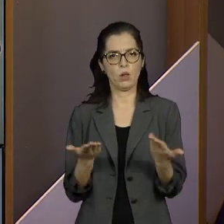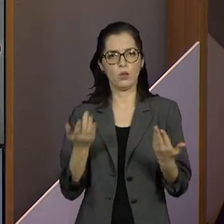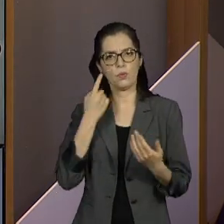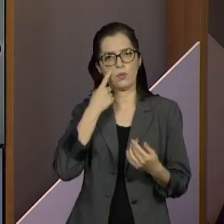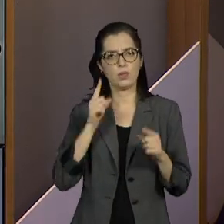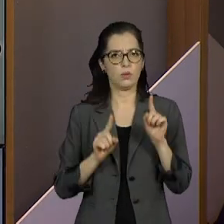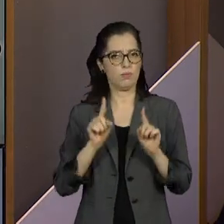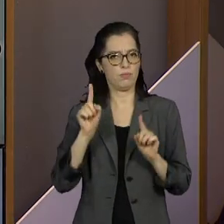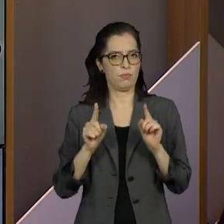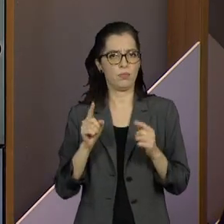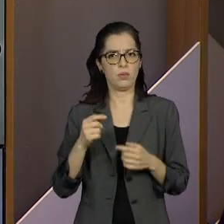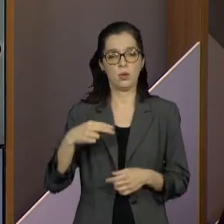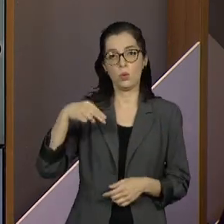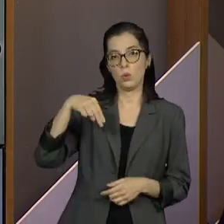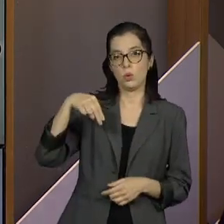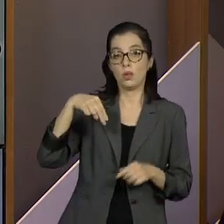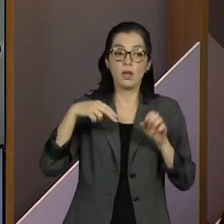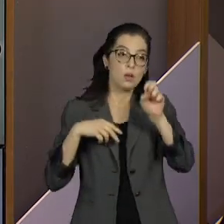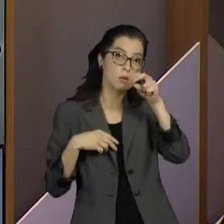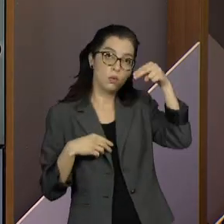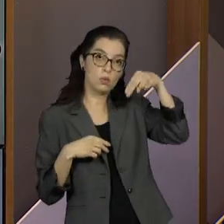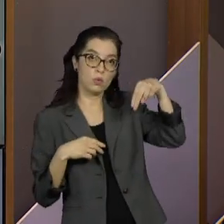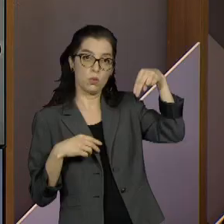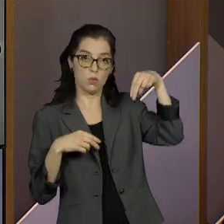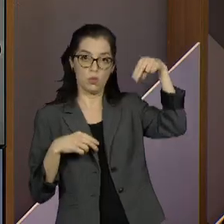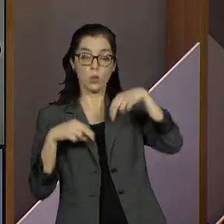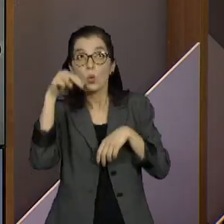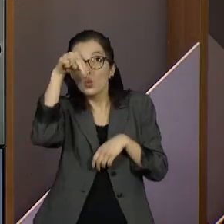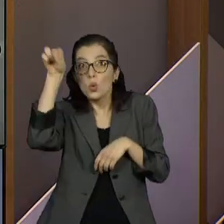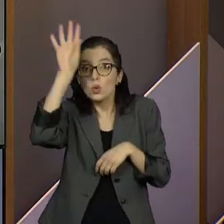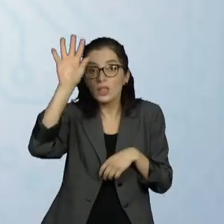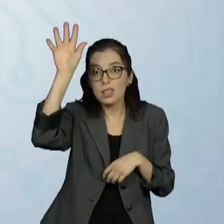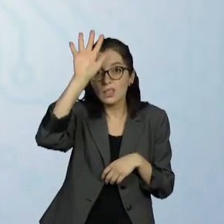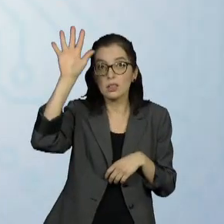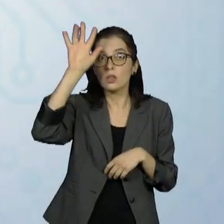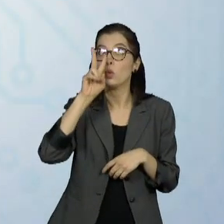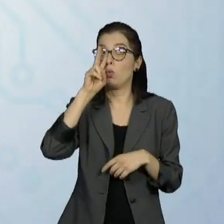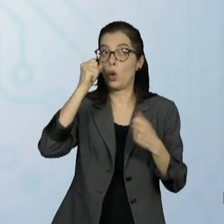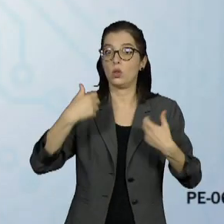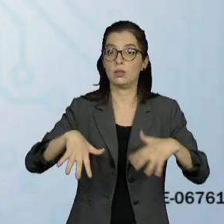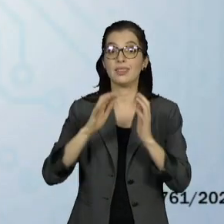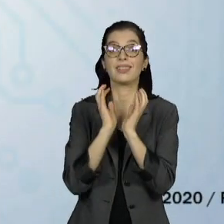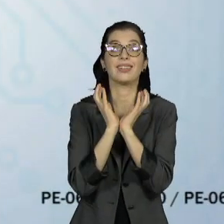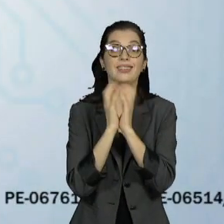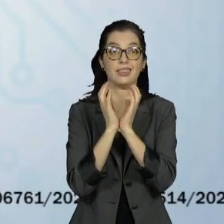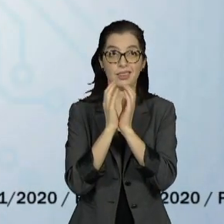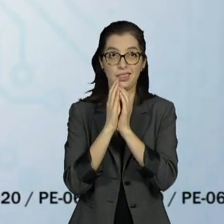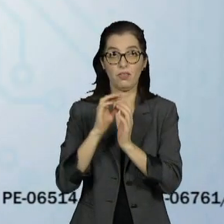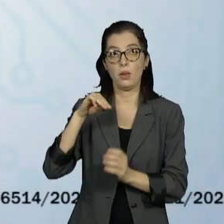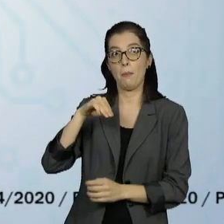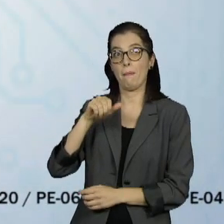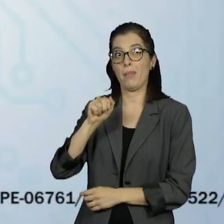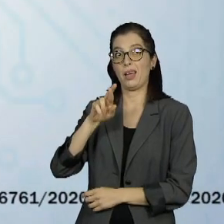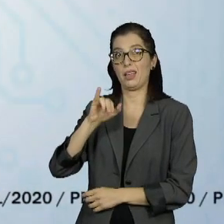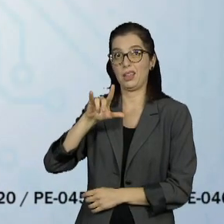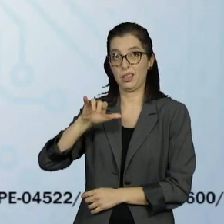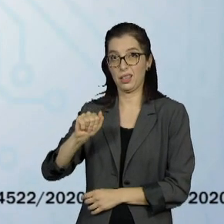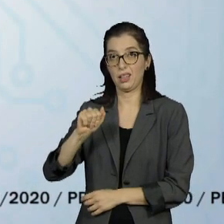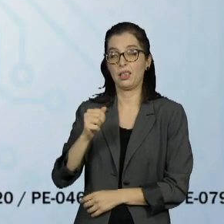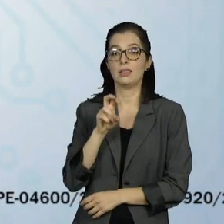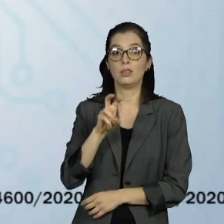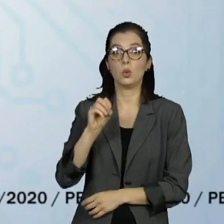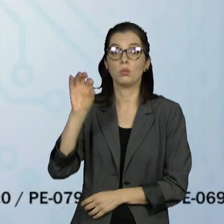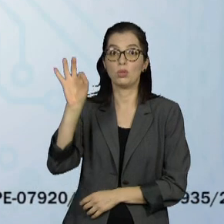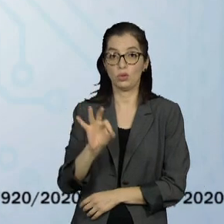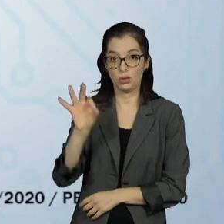Nordeste, que se mostrou mais acirrada até aqui, na capital de Pernambuco, vamos para Recife. Marília Arraes, do PT, e